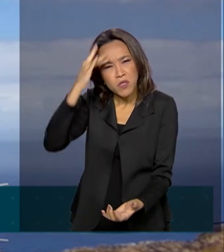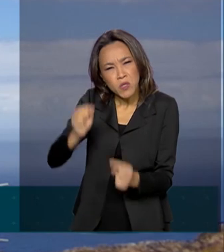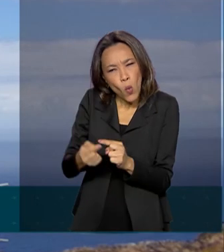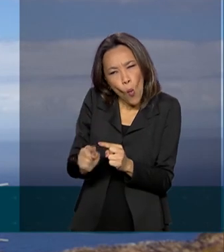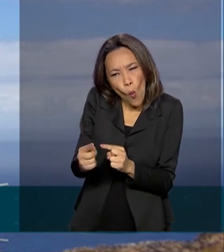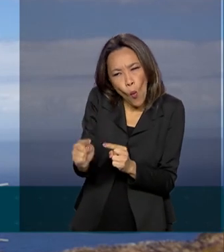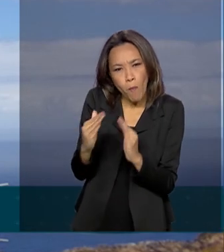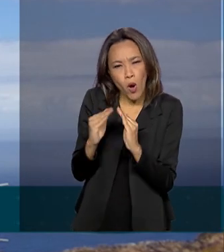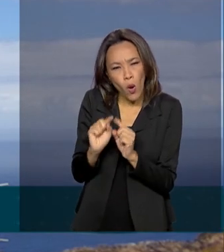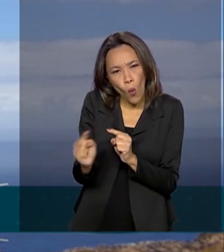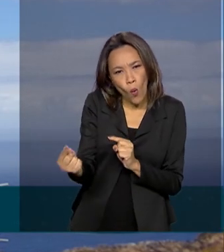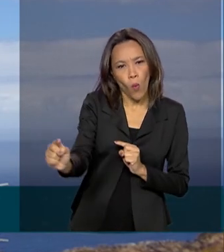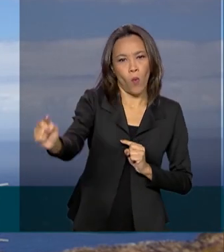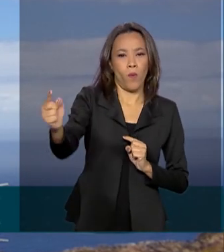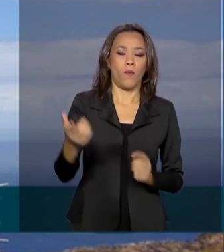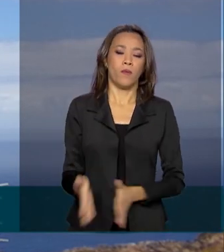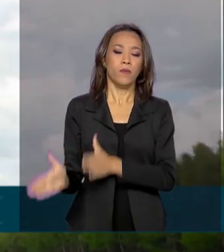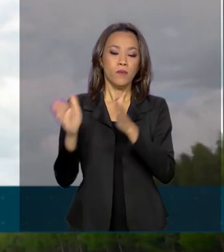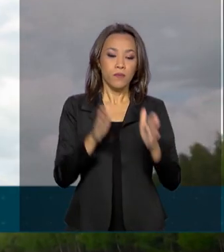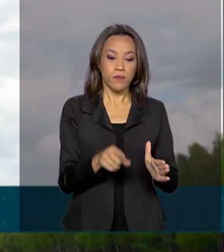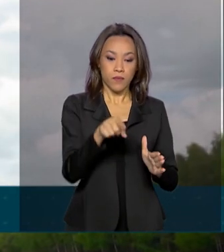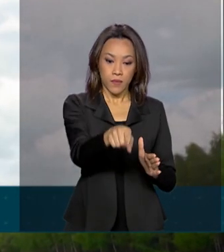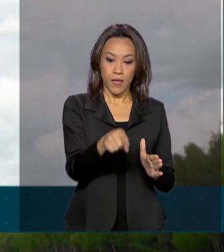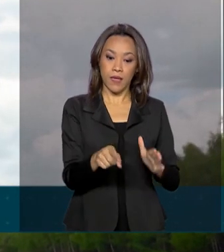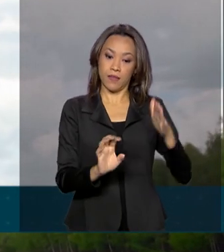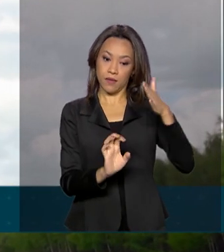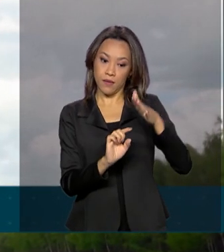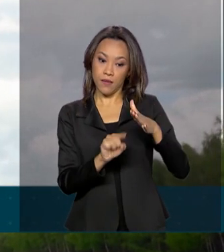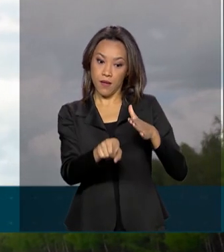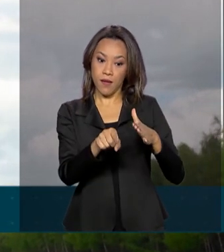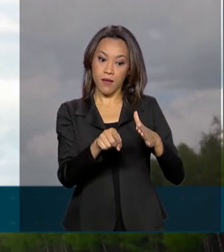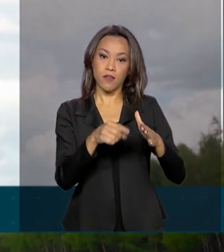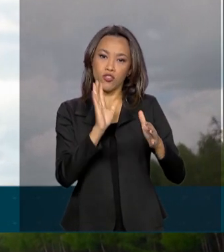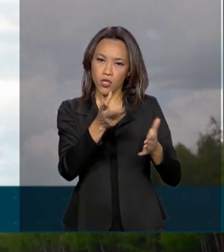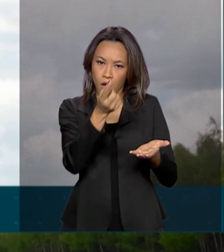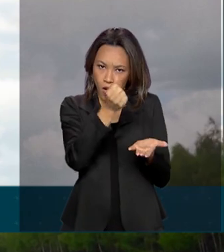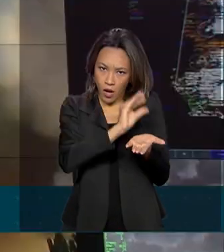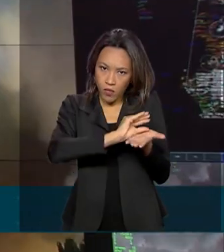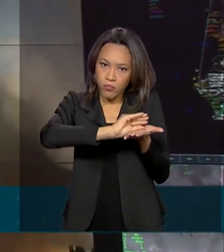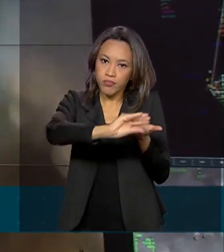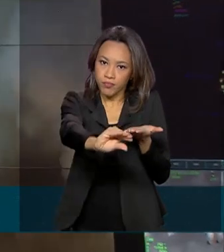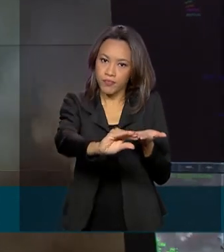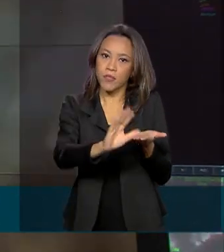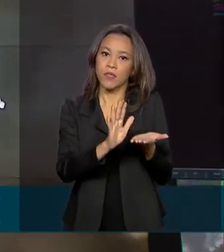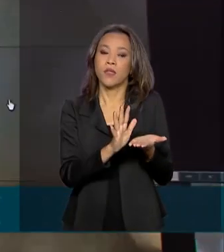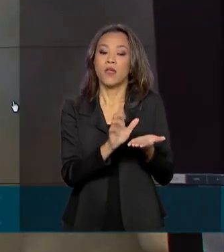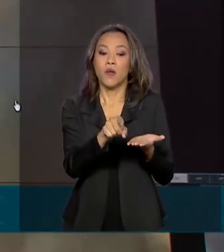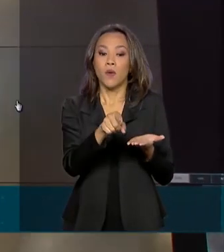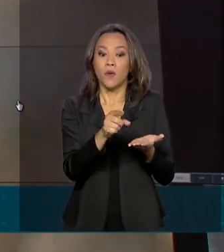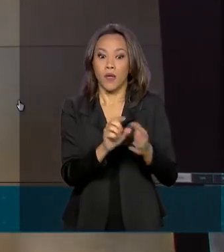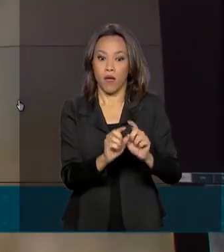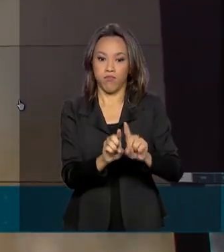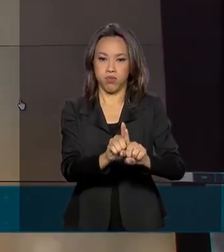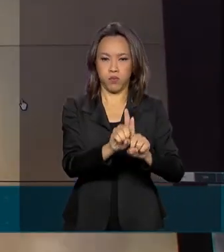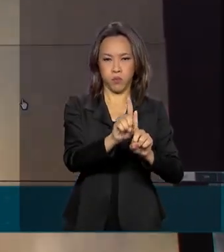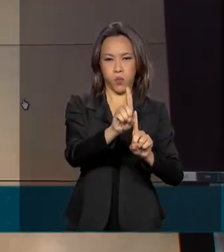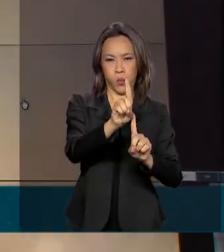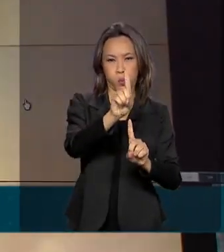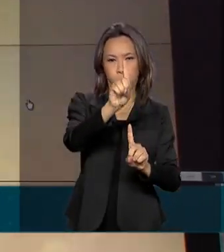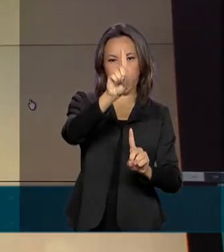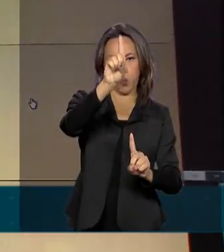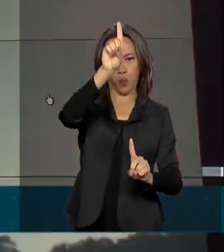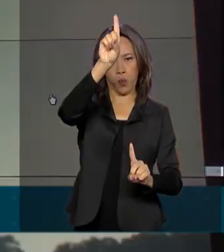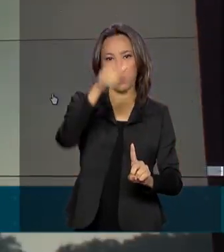difíceis. O Puntel é gerido pelo Ministério das Comunicações e já financiou, por exemplo, o satélite geoestacionário de